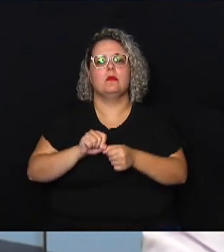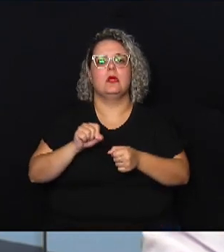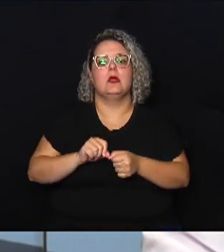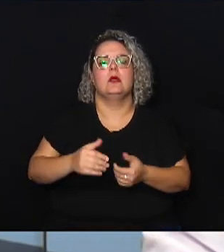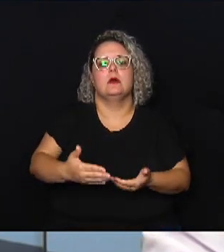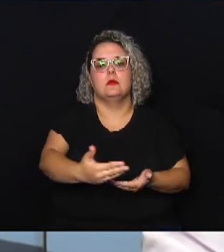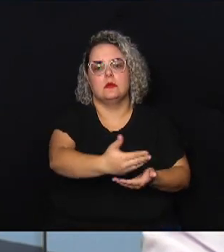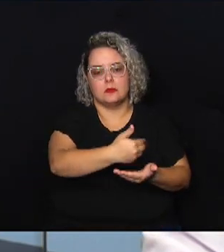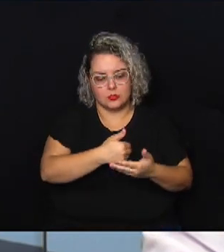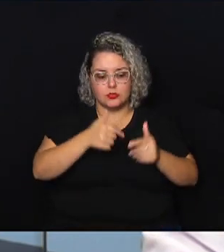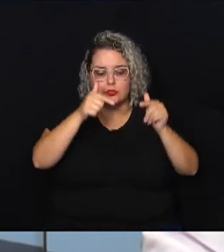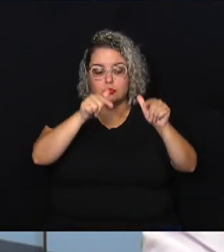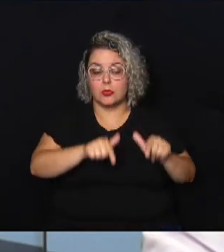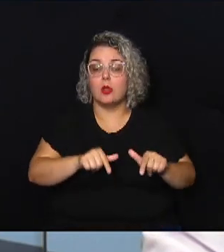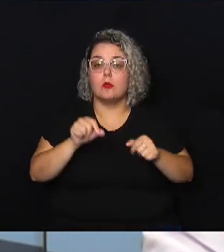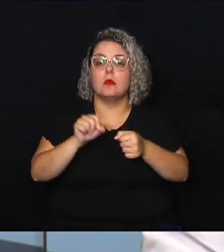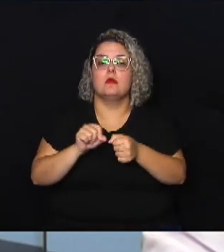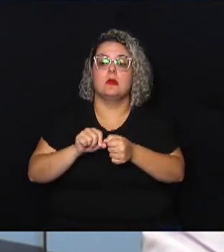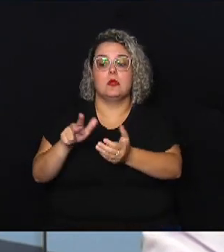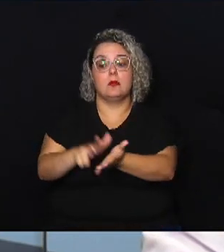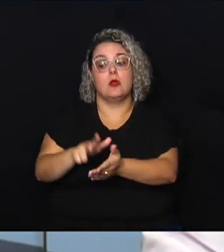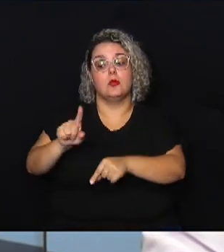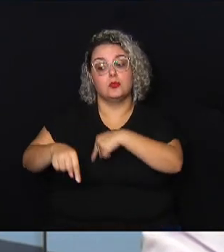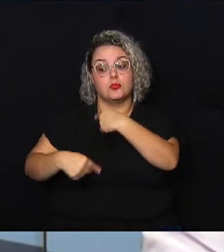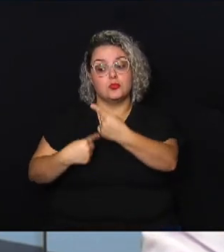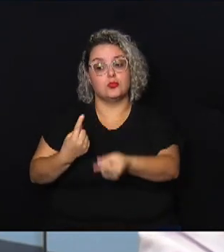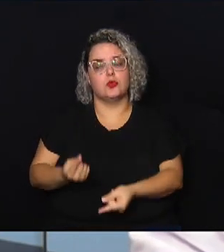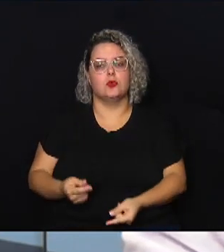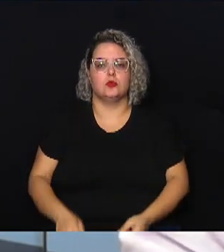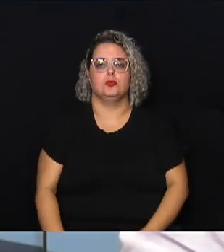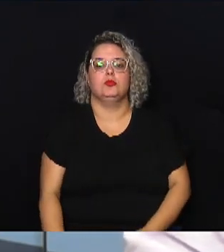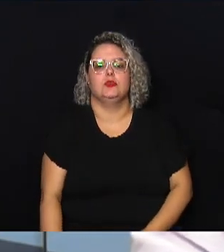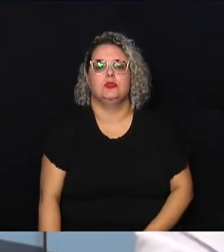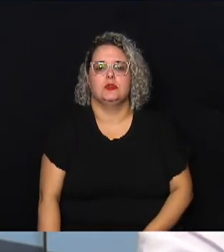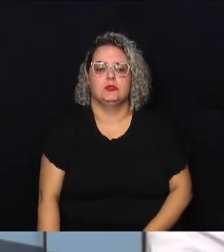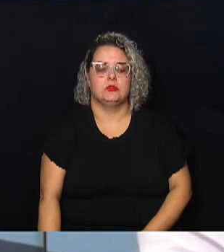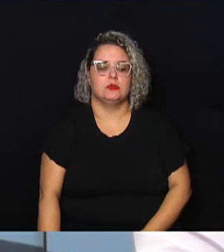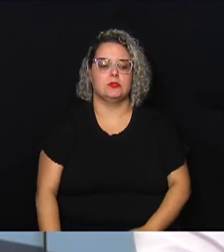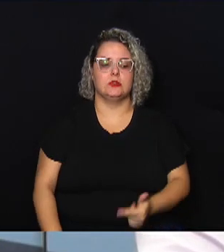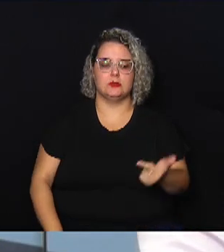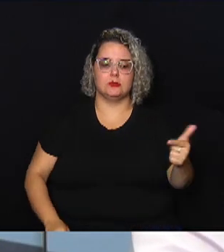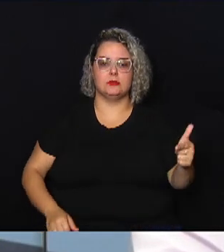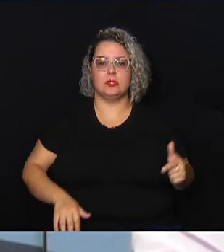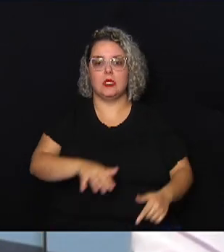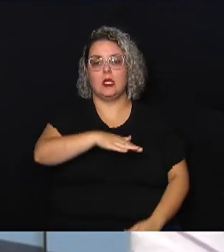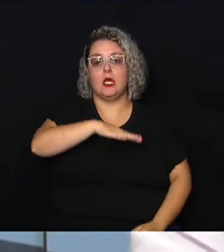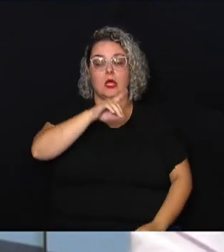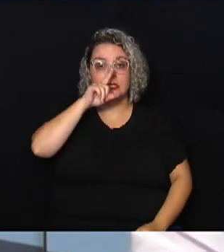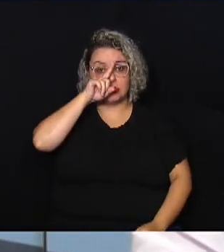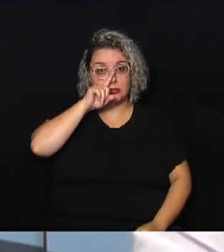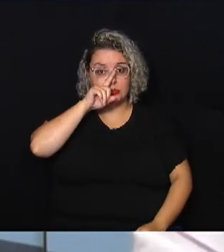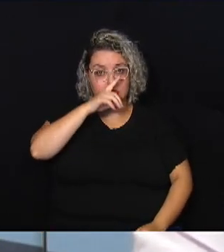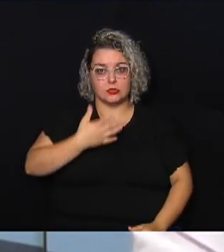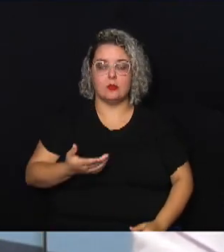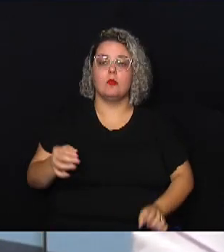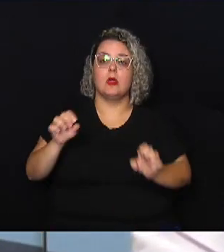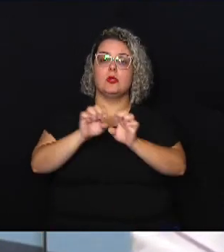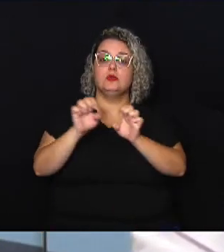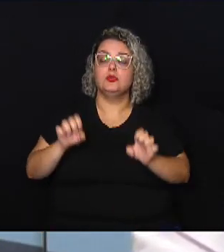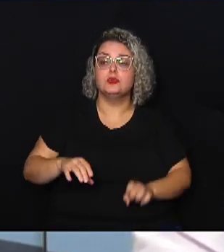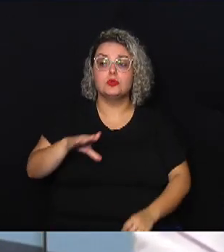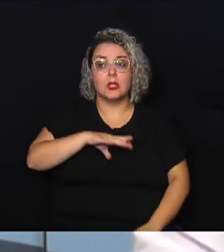daquele local para fazer a regularização dos outros que não estão em área de risco. Agora, a estrutura de Campinas,